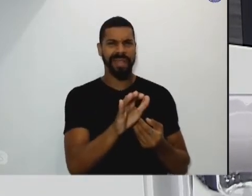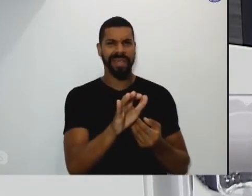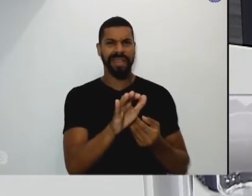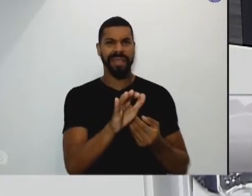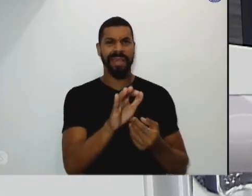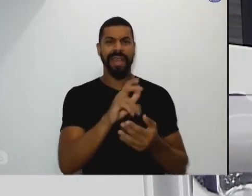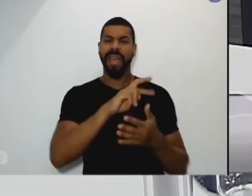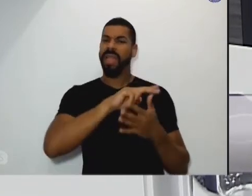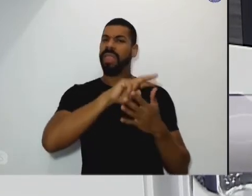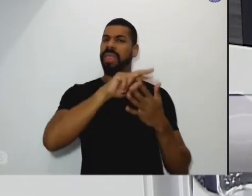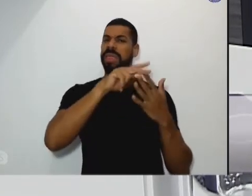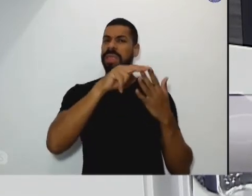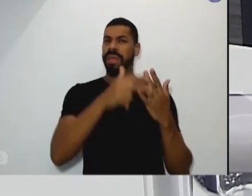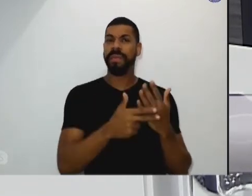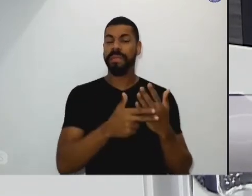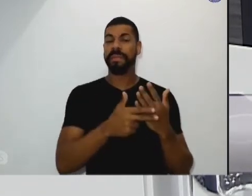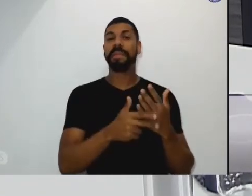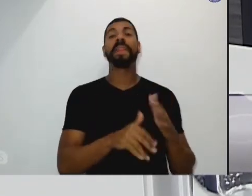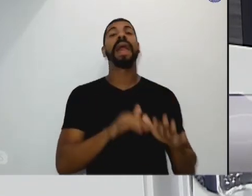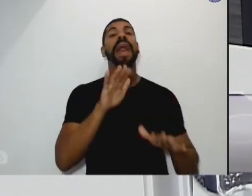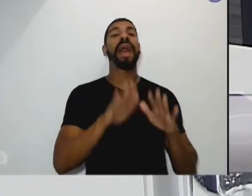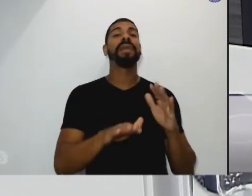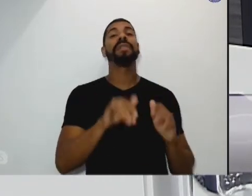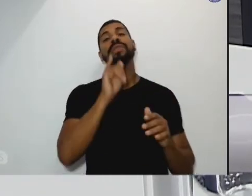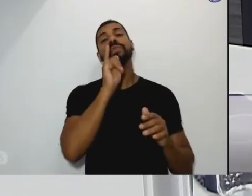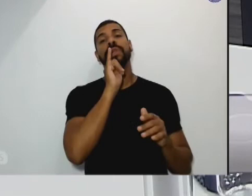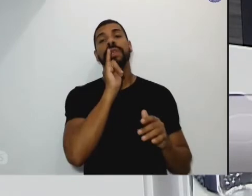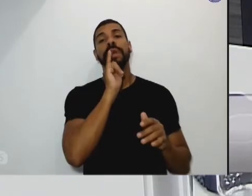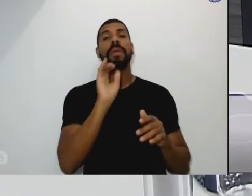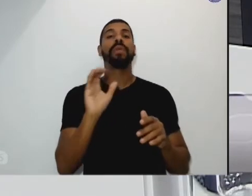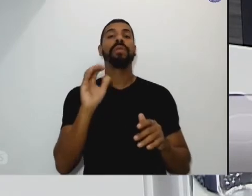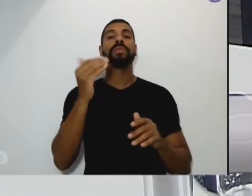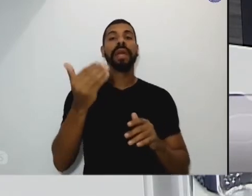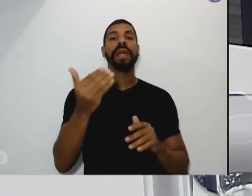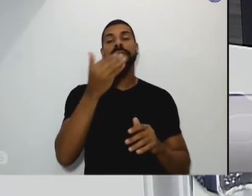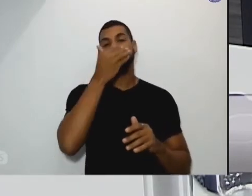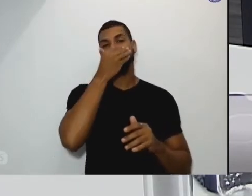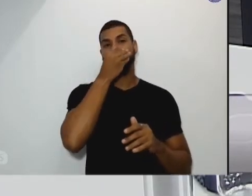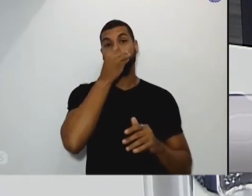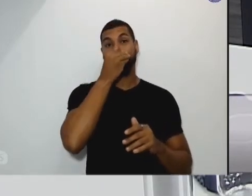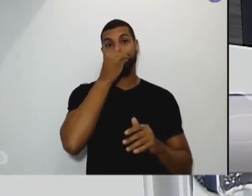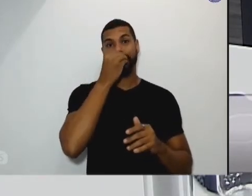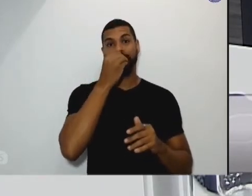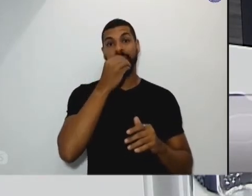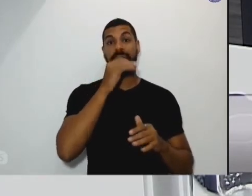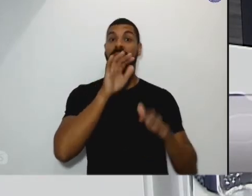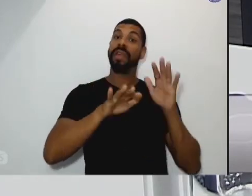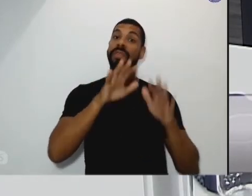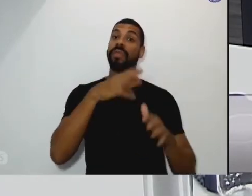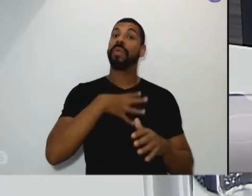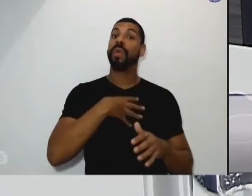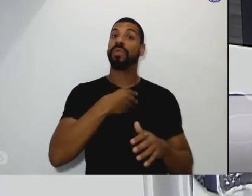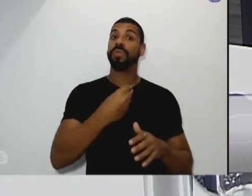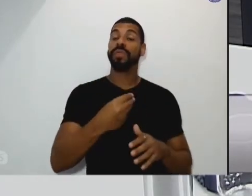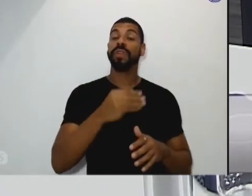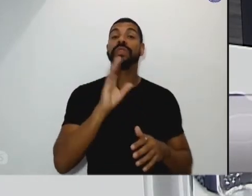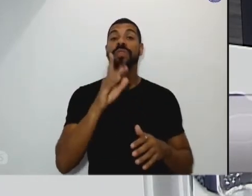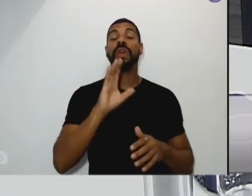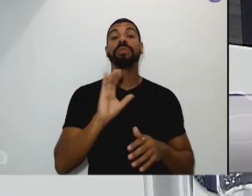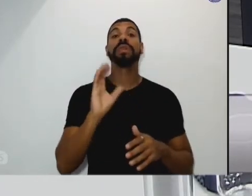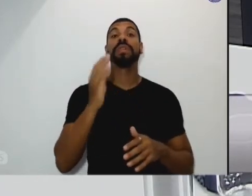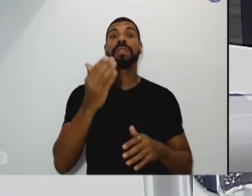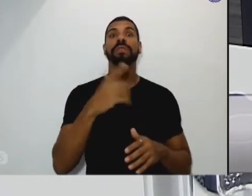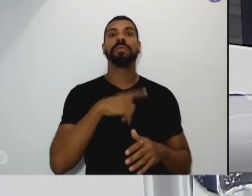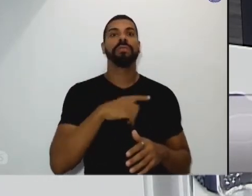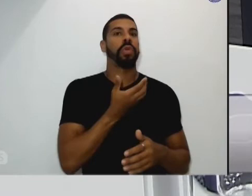razões às vezes acontece por causa dos filhos teve uma inclusive que ela não queria